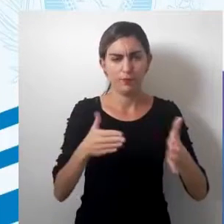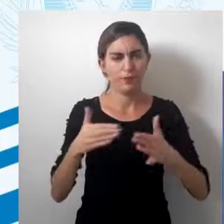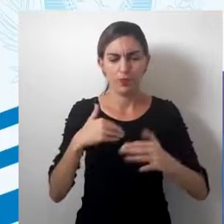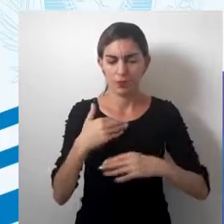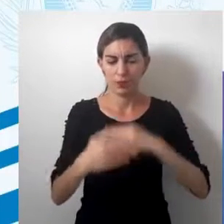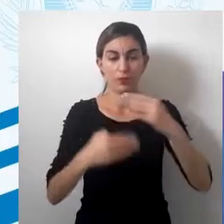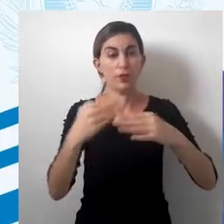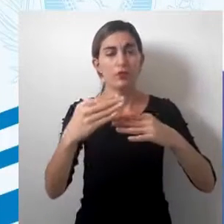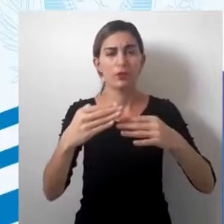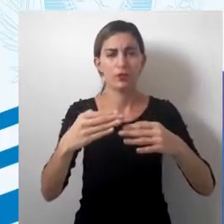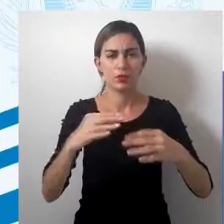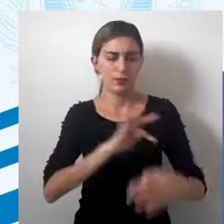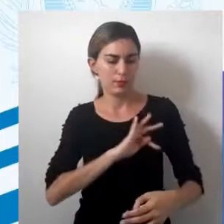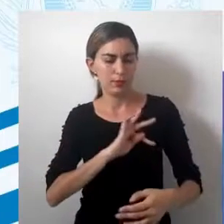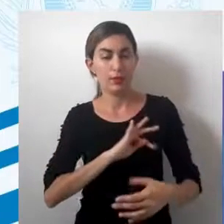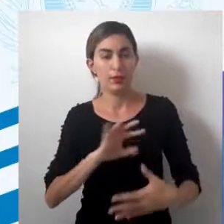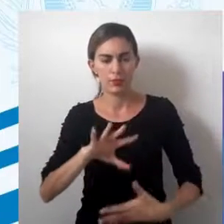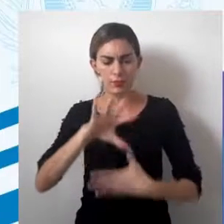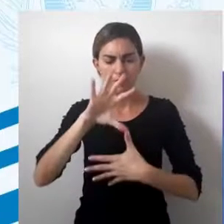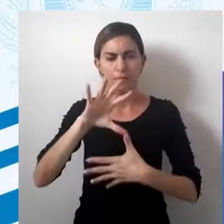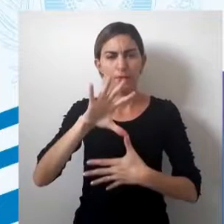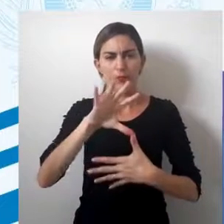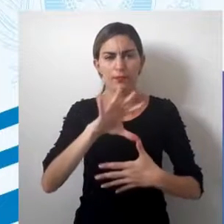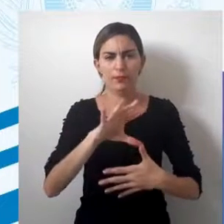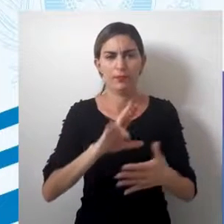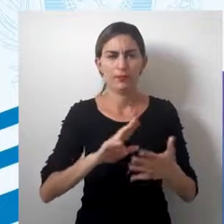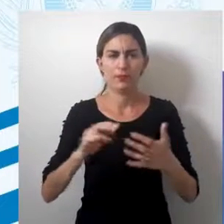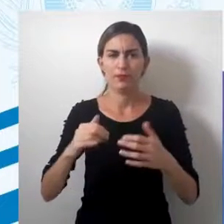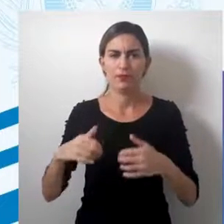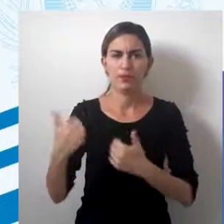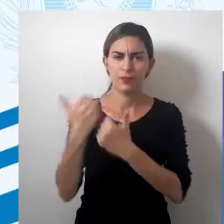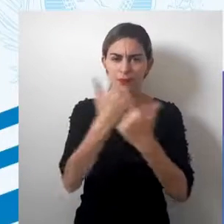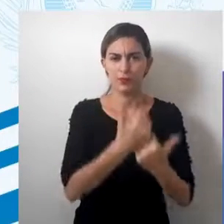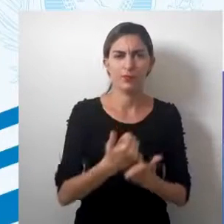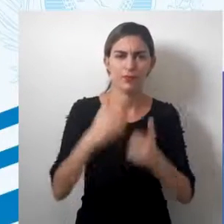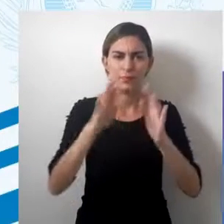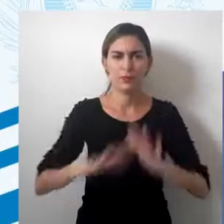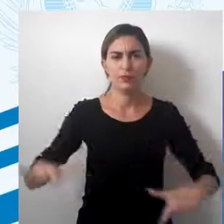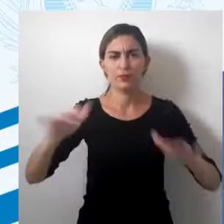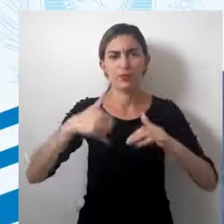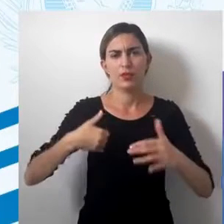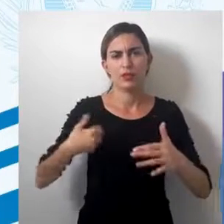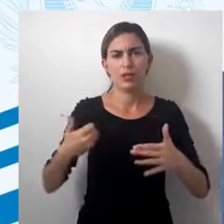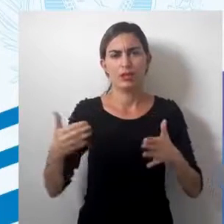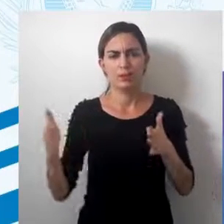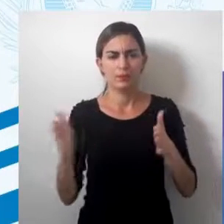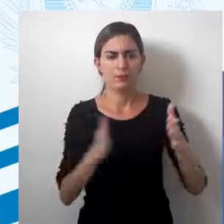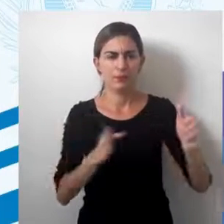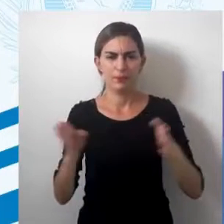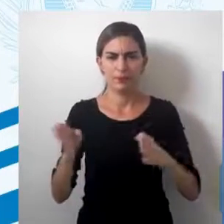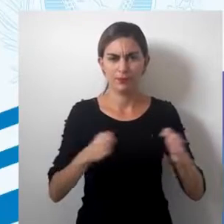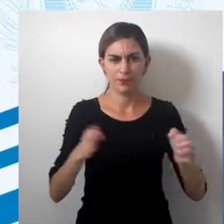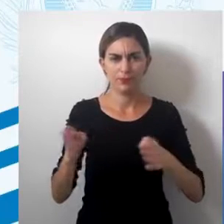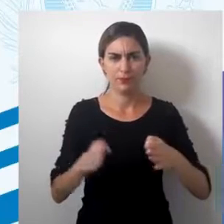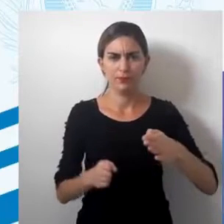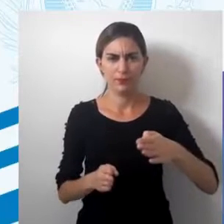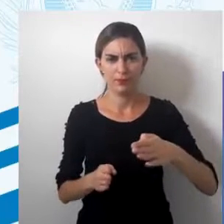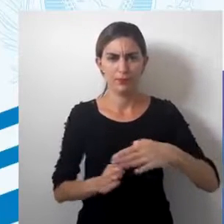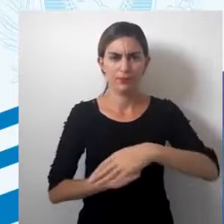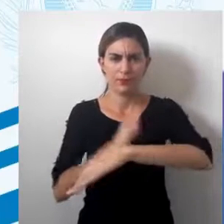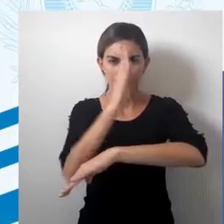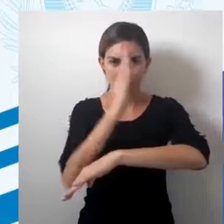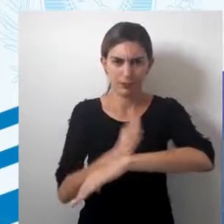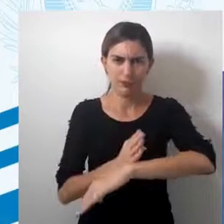evolução da técnica cartográfica em representar o espaço. Na Idade Média, a gente já vai ter uma representação